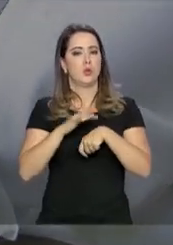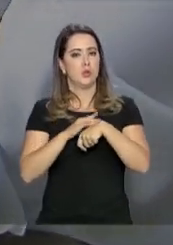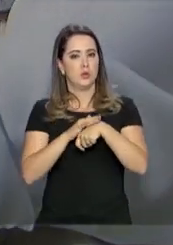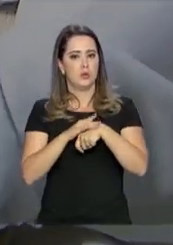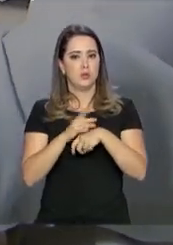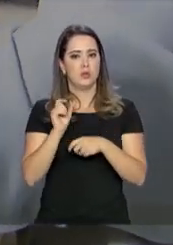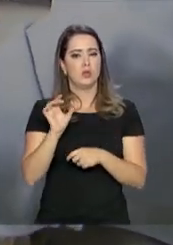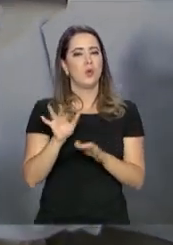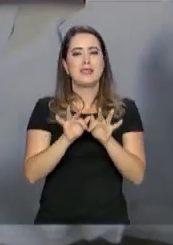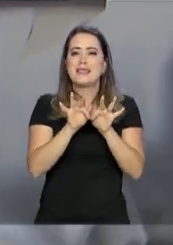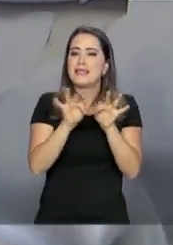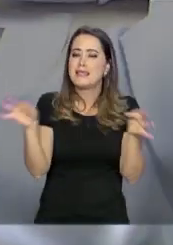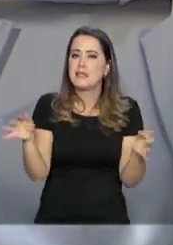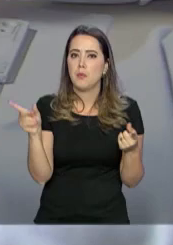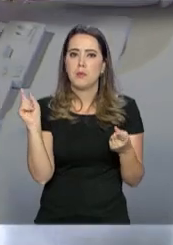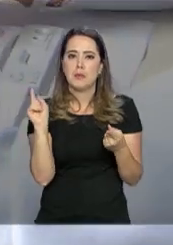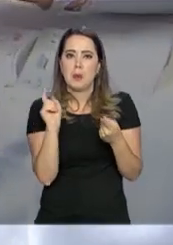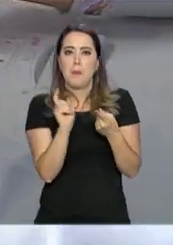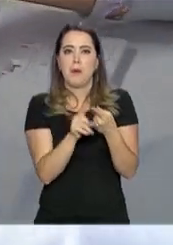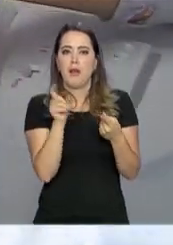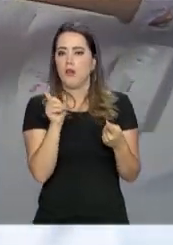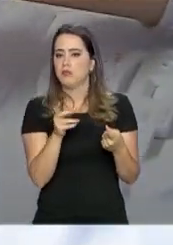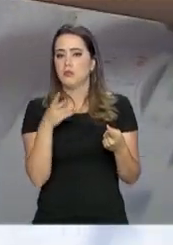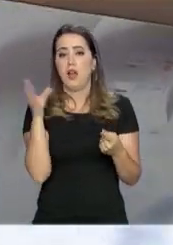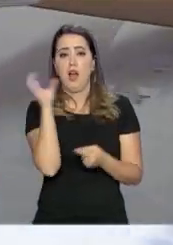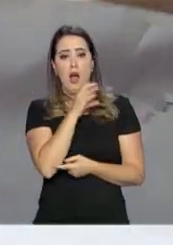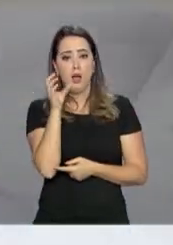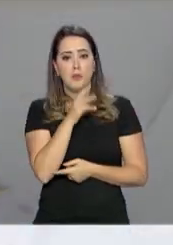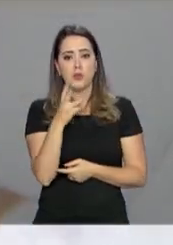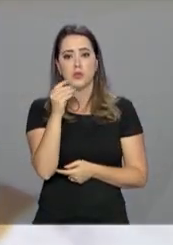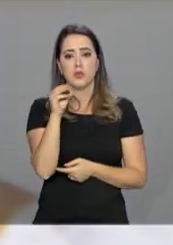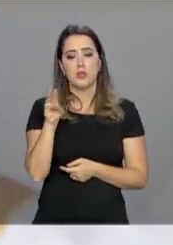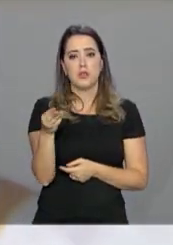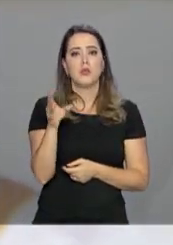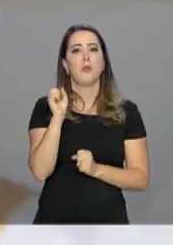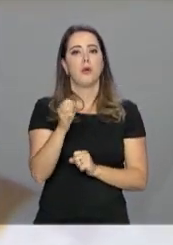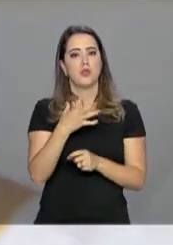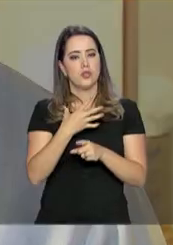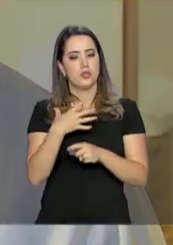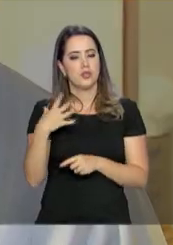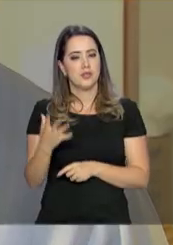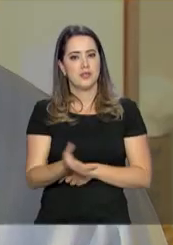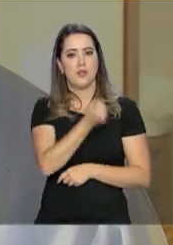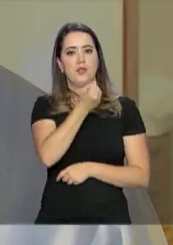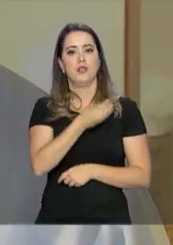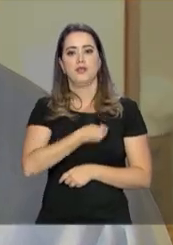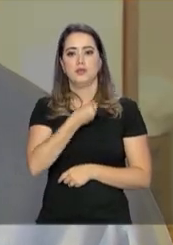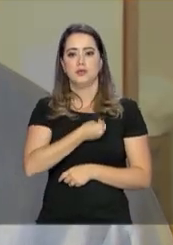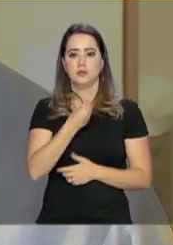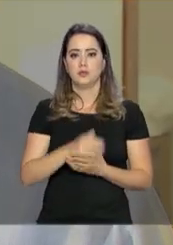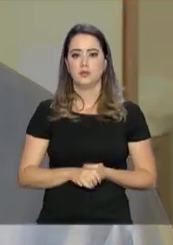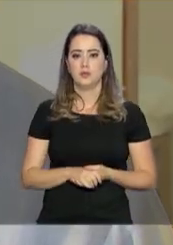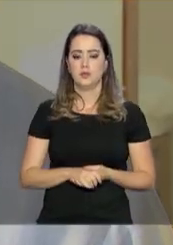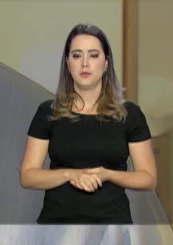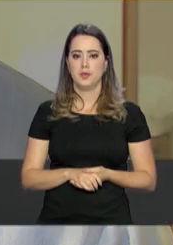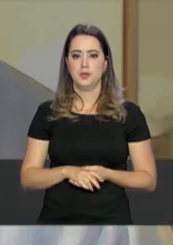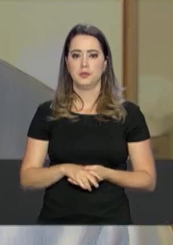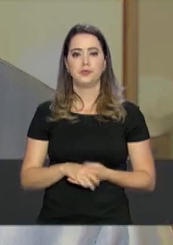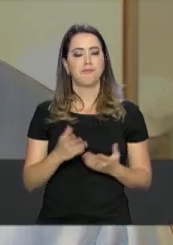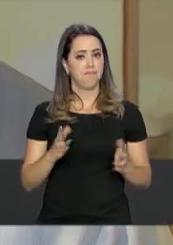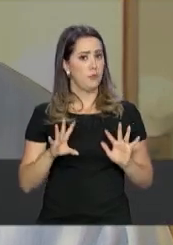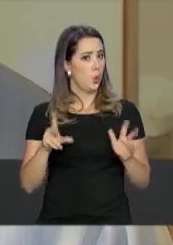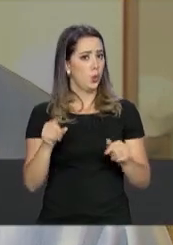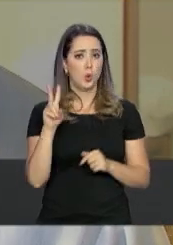E um simples teste rápido de 30 minutos pode salvar vidas. As hepatites são doenças silenciosas.